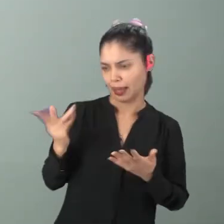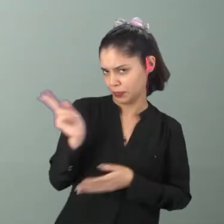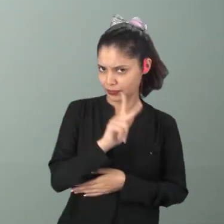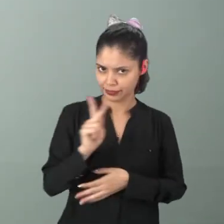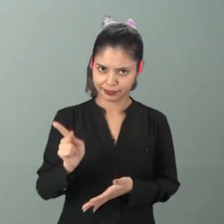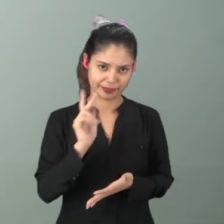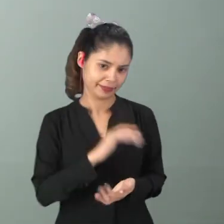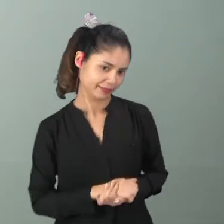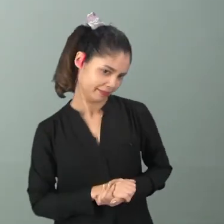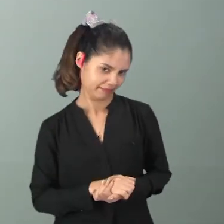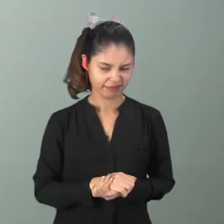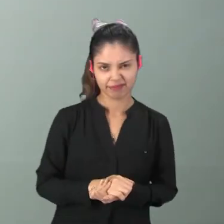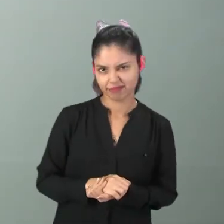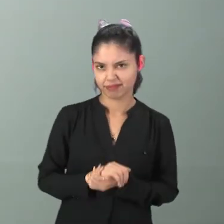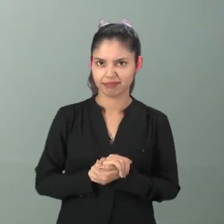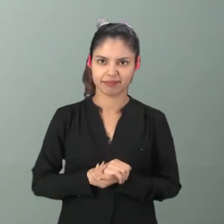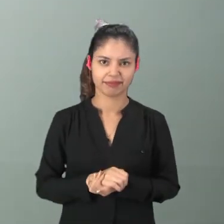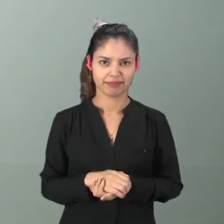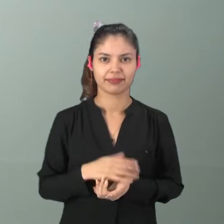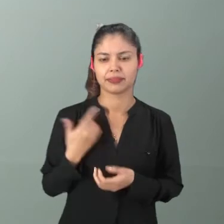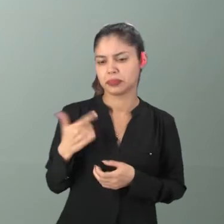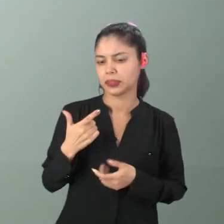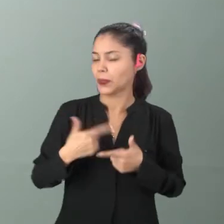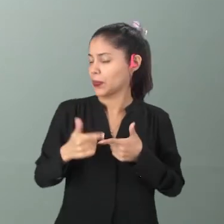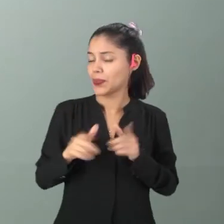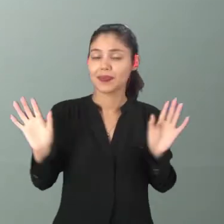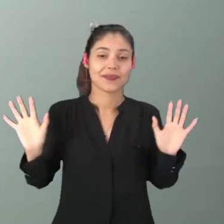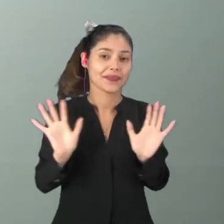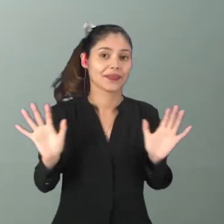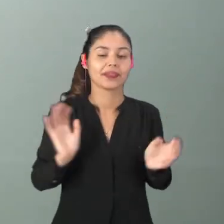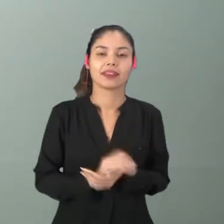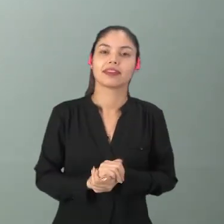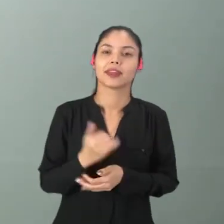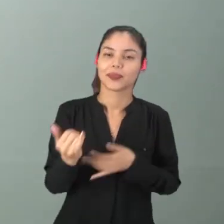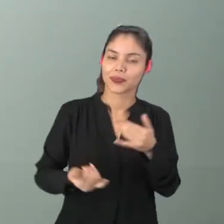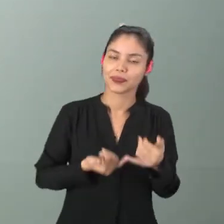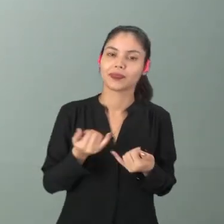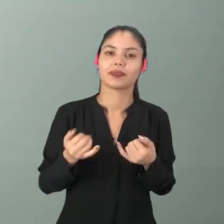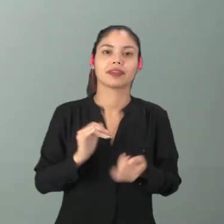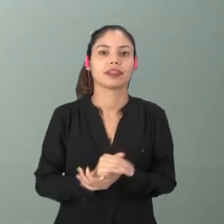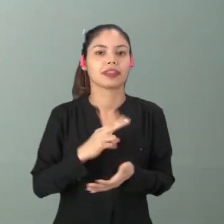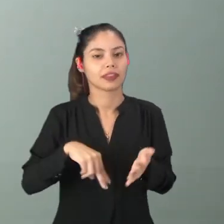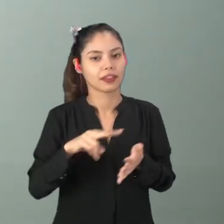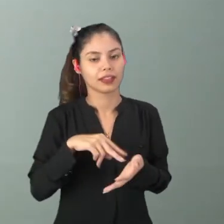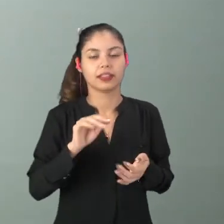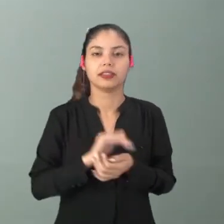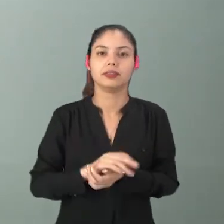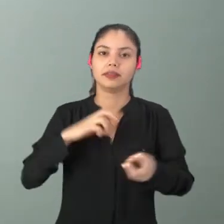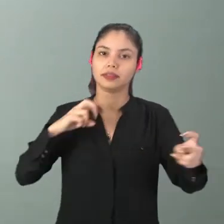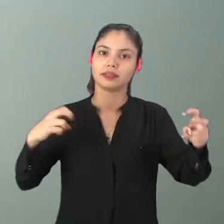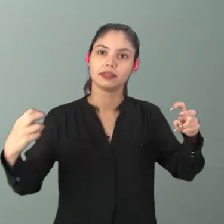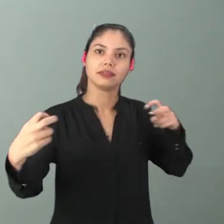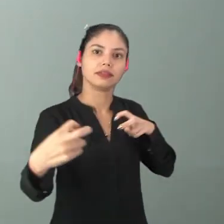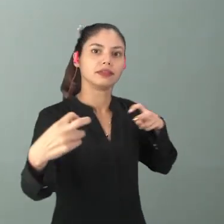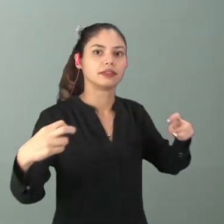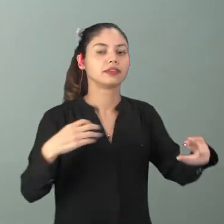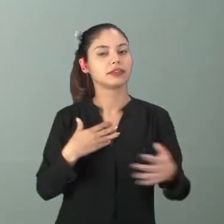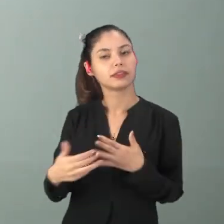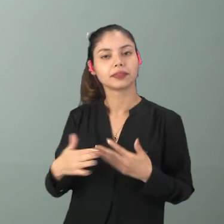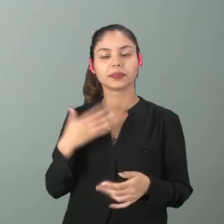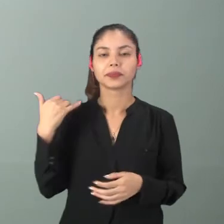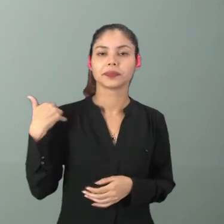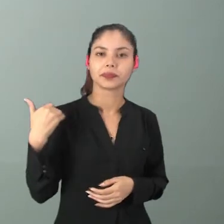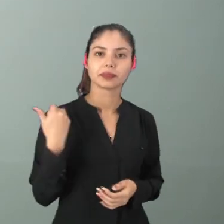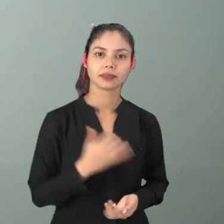professora, mas... Né? Não tem problema, gente Esse tipo de brincadeira, de dança de roda É pra qualquer idade,